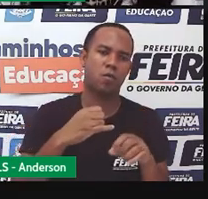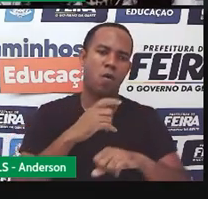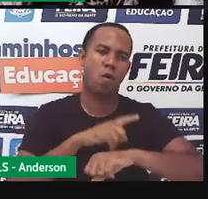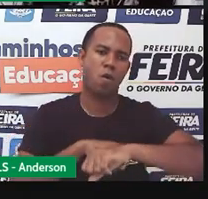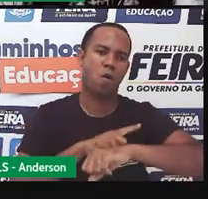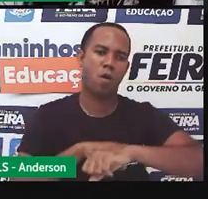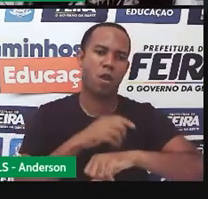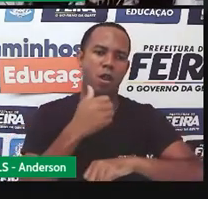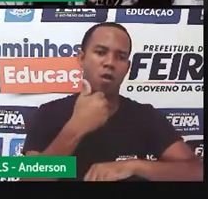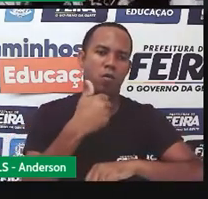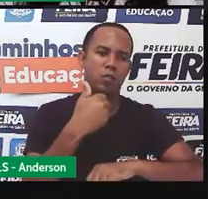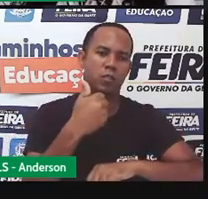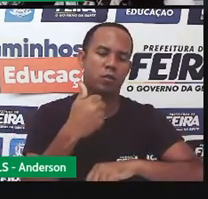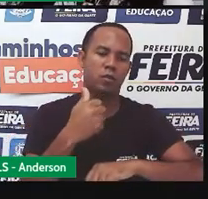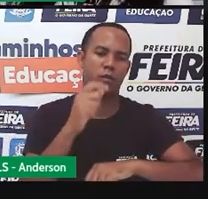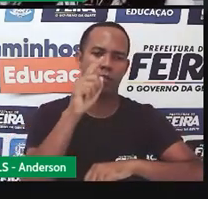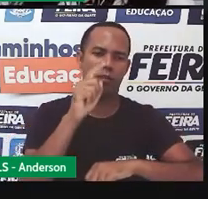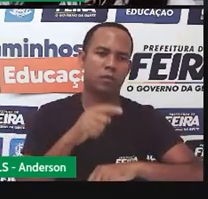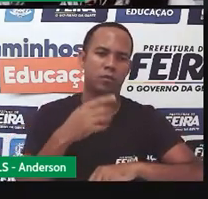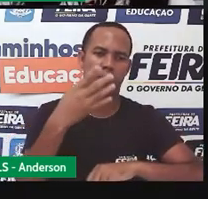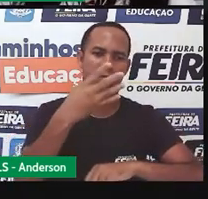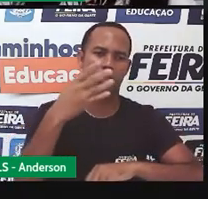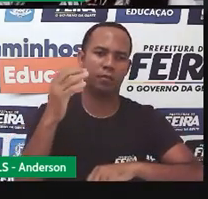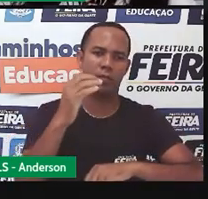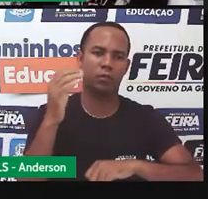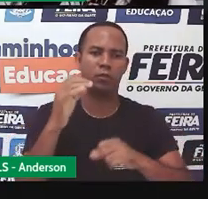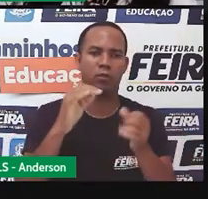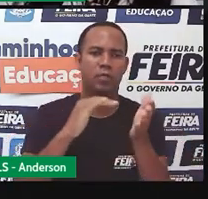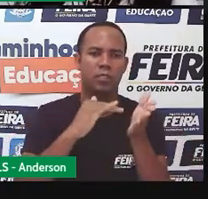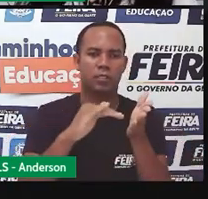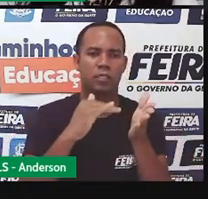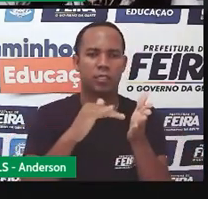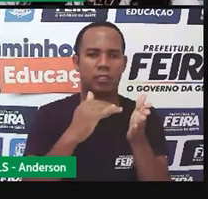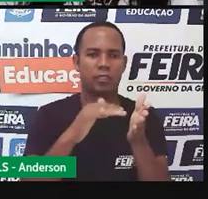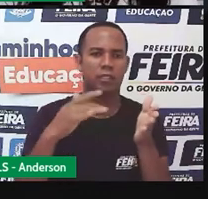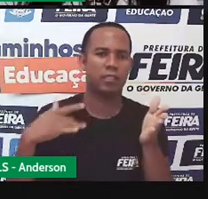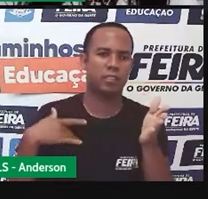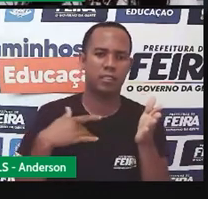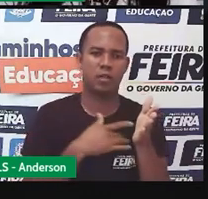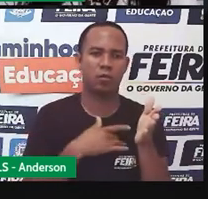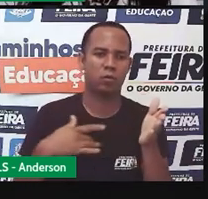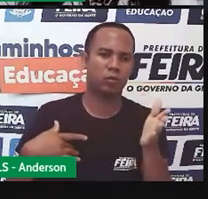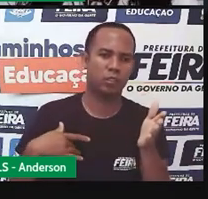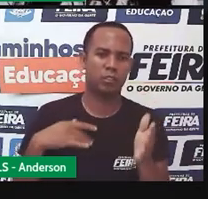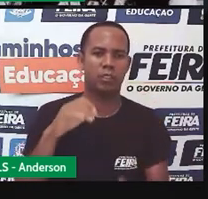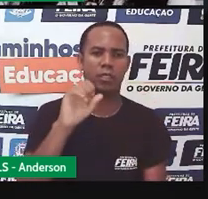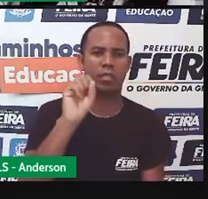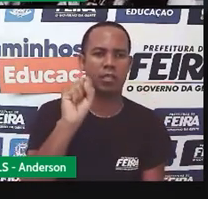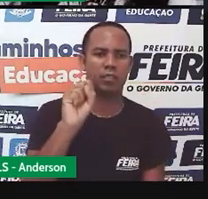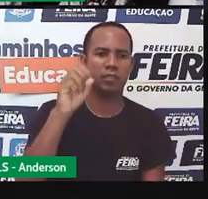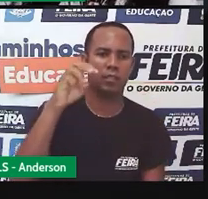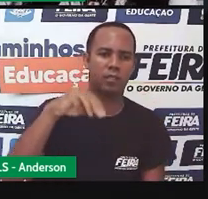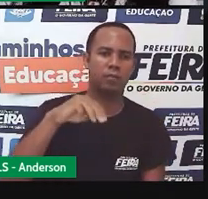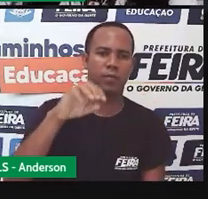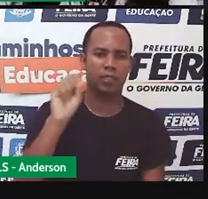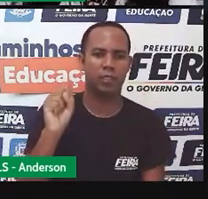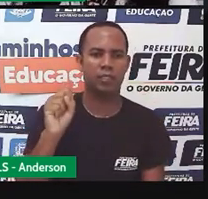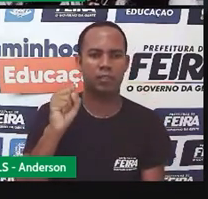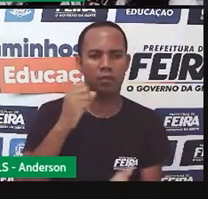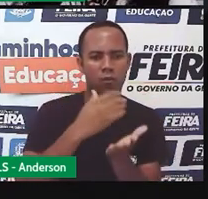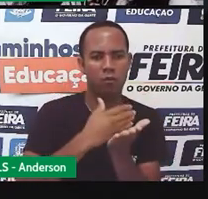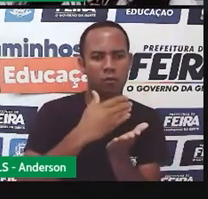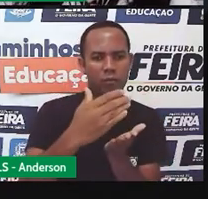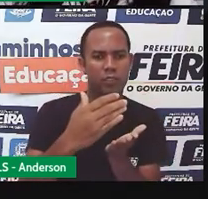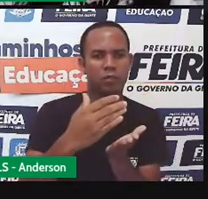horas e 40 minutos, a Secretaria Municipal de Saúde, SMS, começou a receber